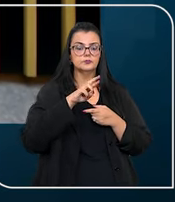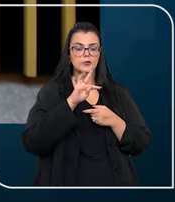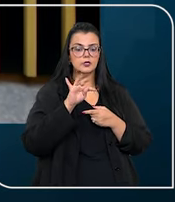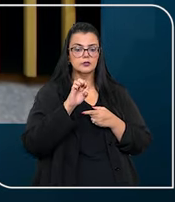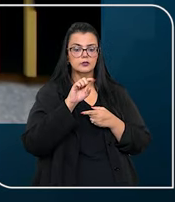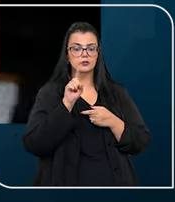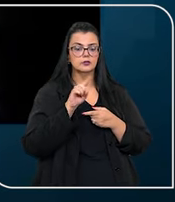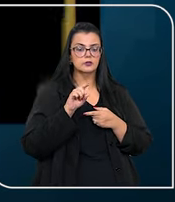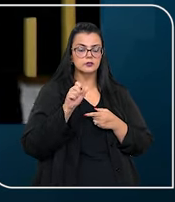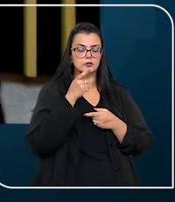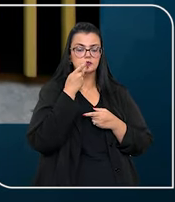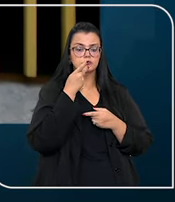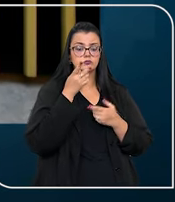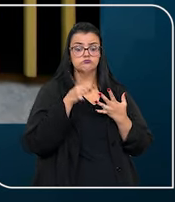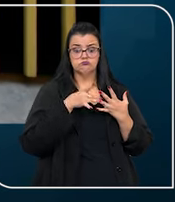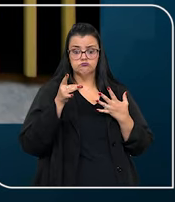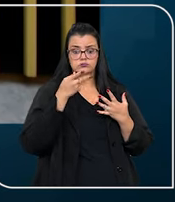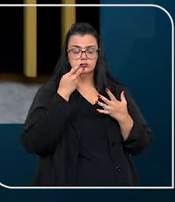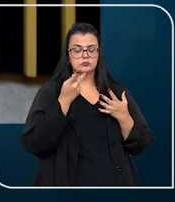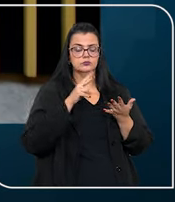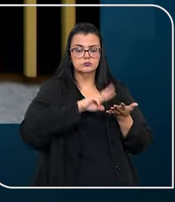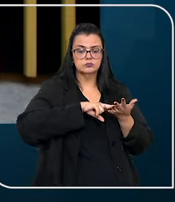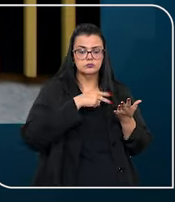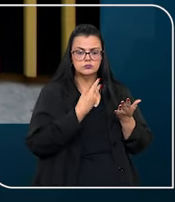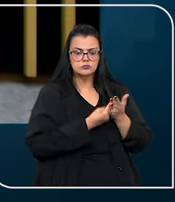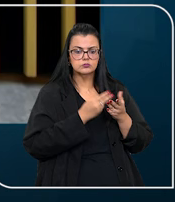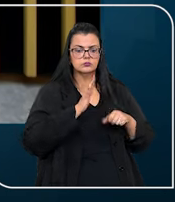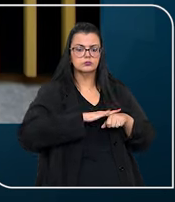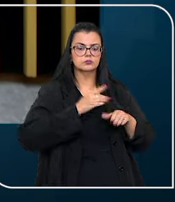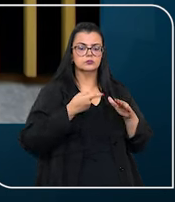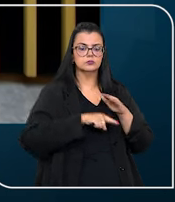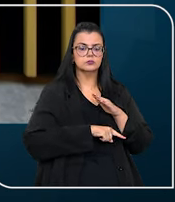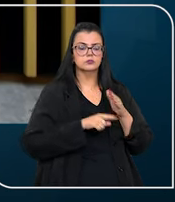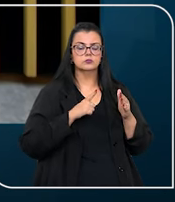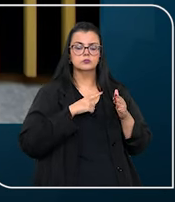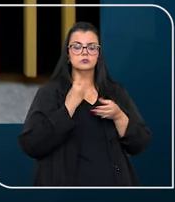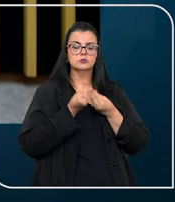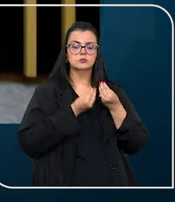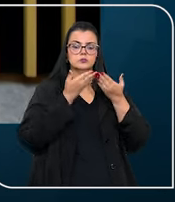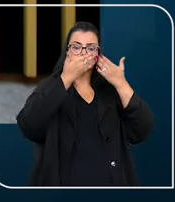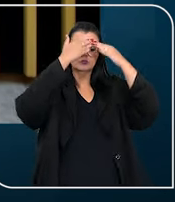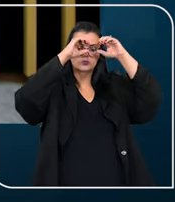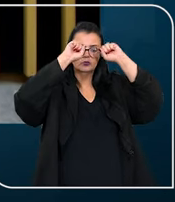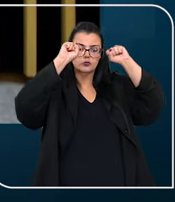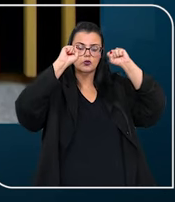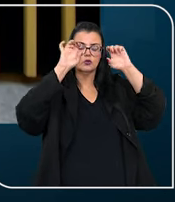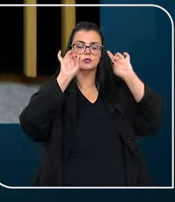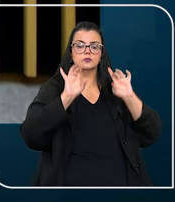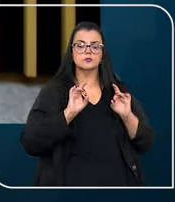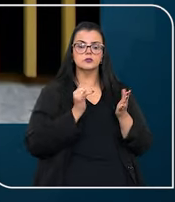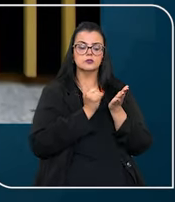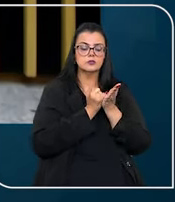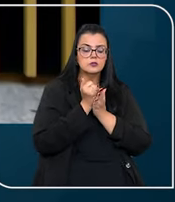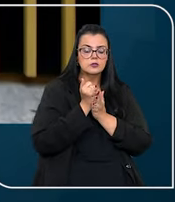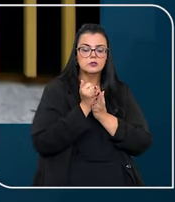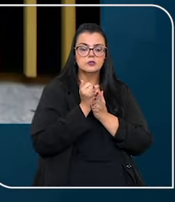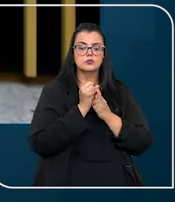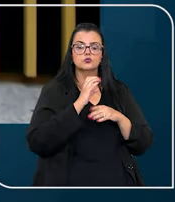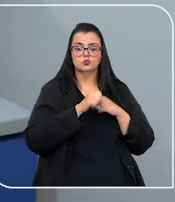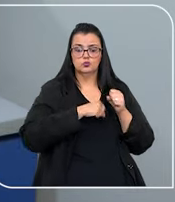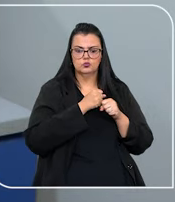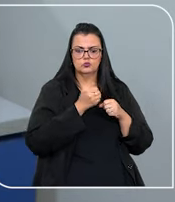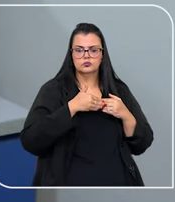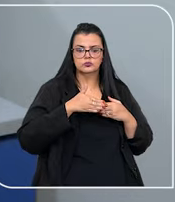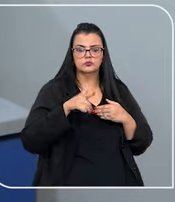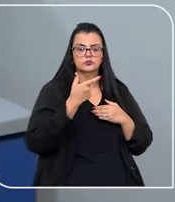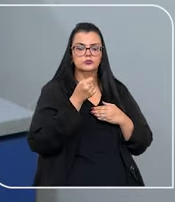Maria Tereza de Assis Moura destacou que a interpretação mais ampla foi definida pela Corte Especial no início do ano.